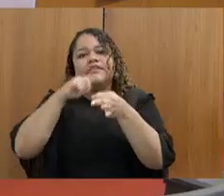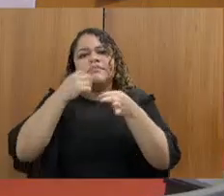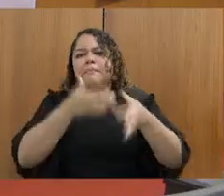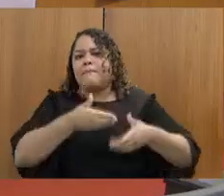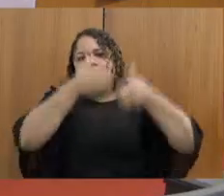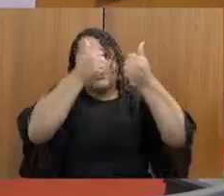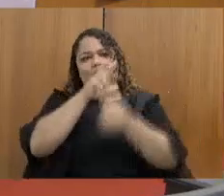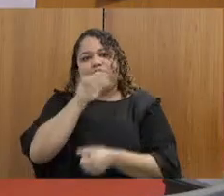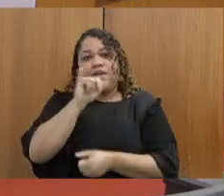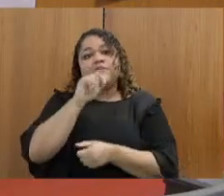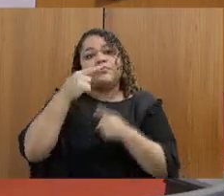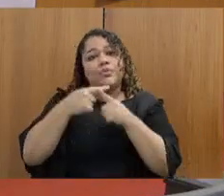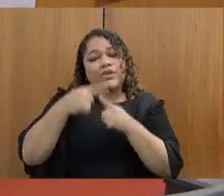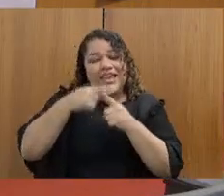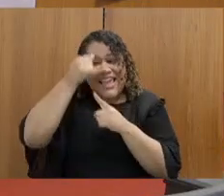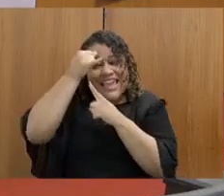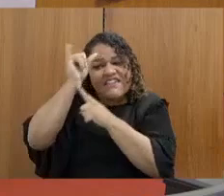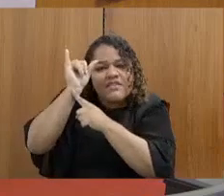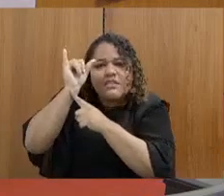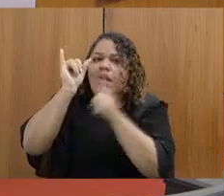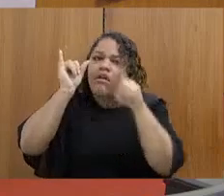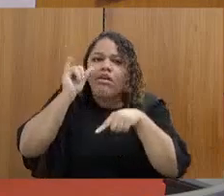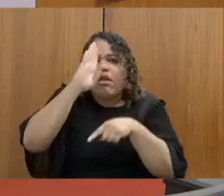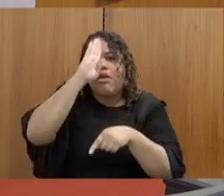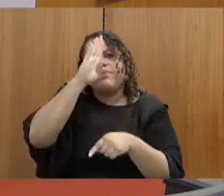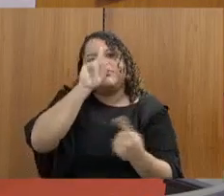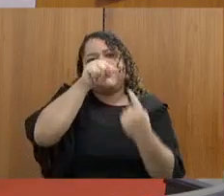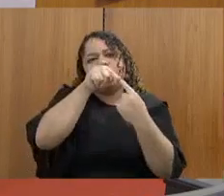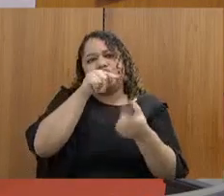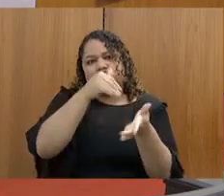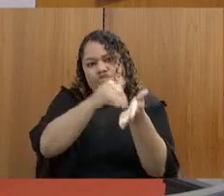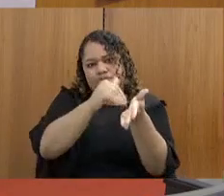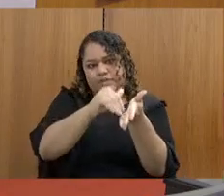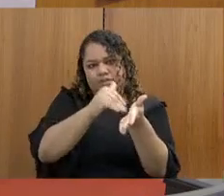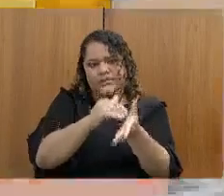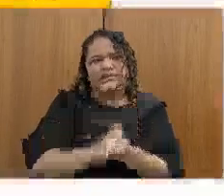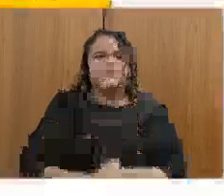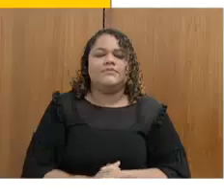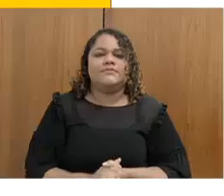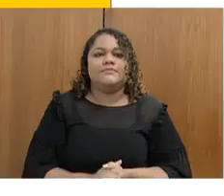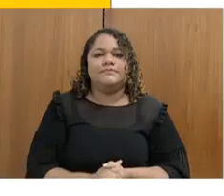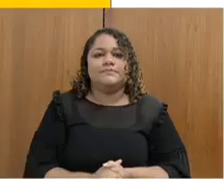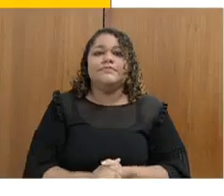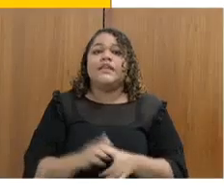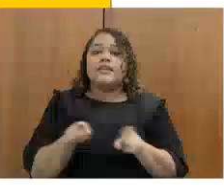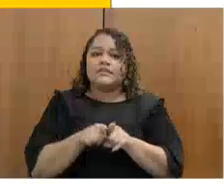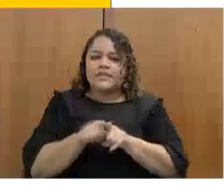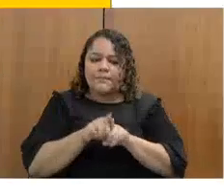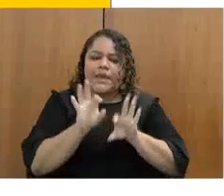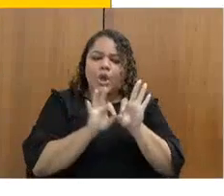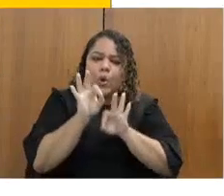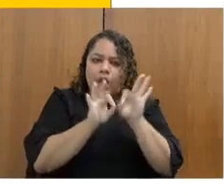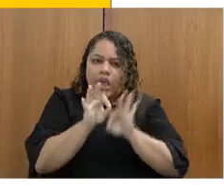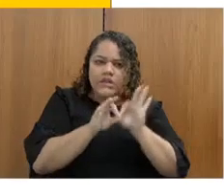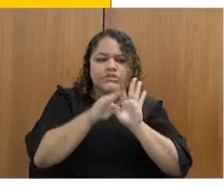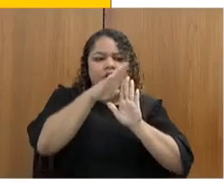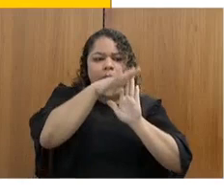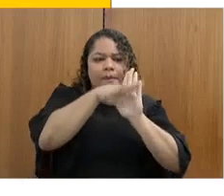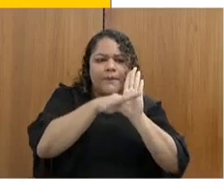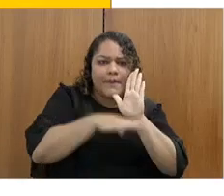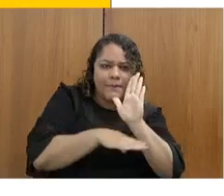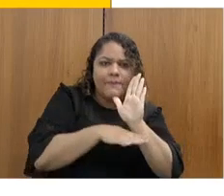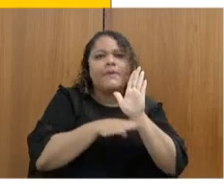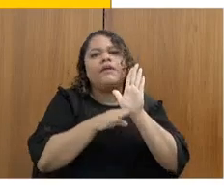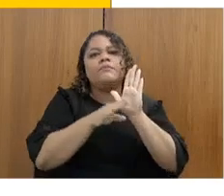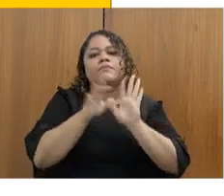dos nossos focos principais na secretaria. Nós estamos estruturando a política sobre drogas, e ainda